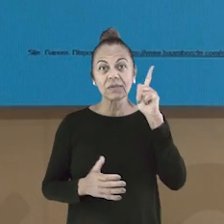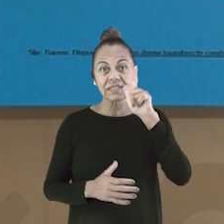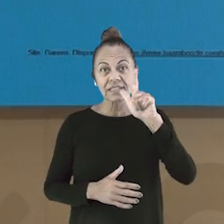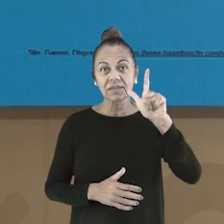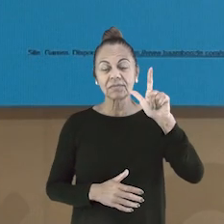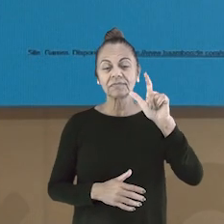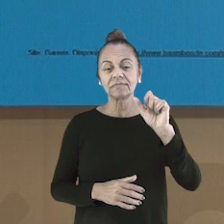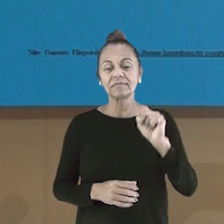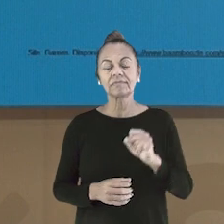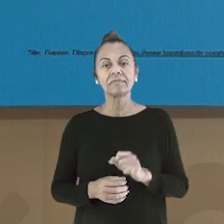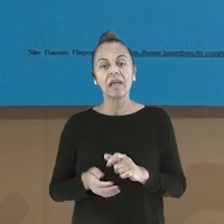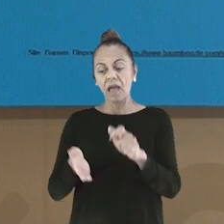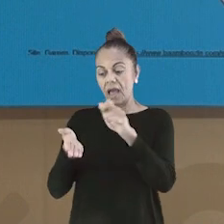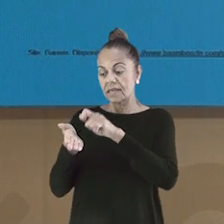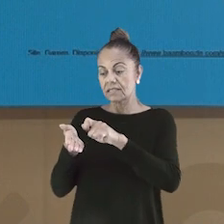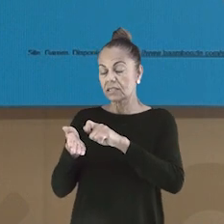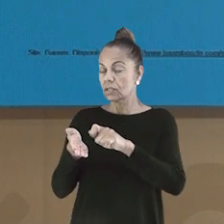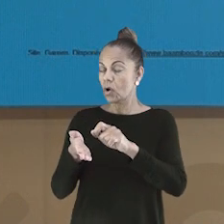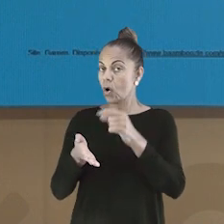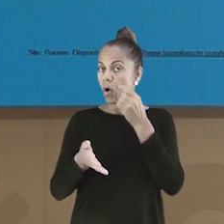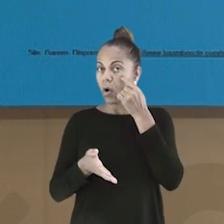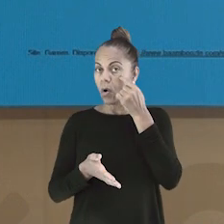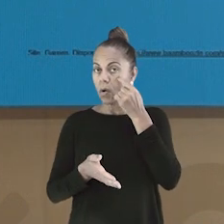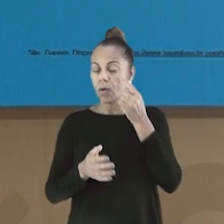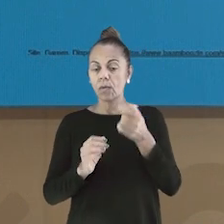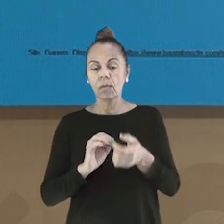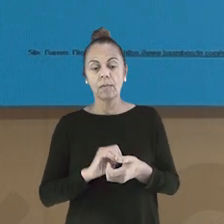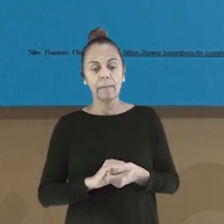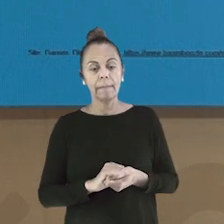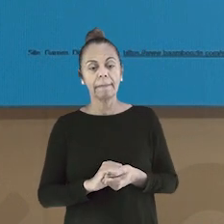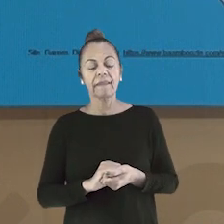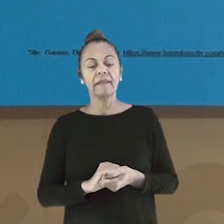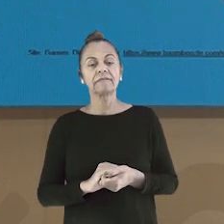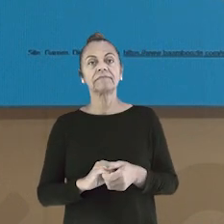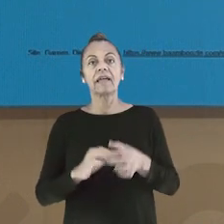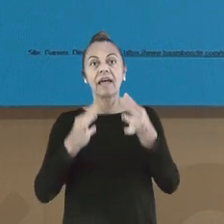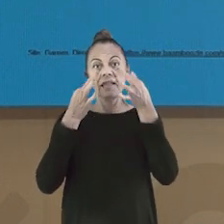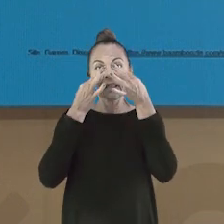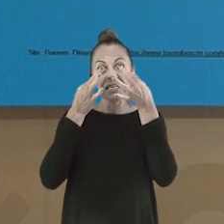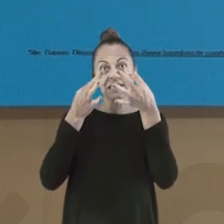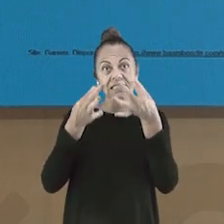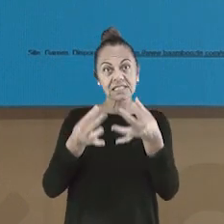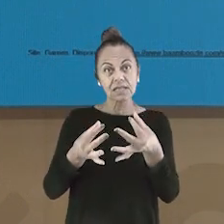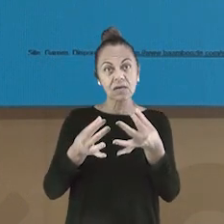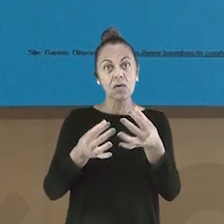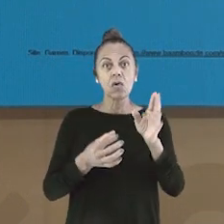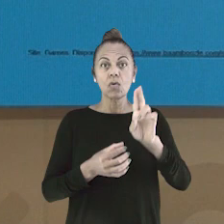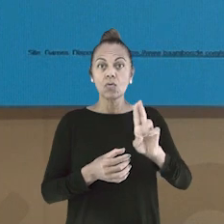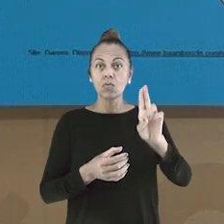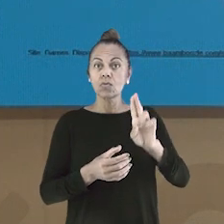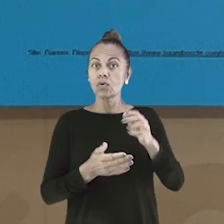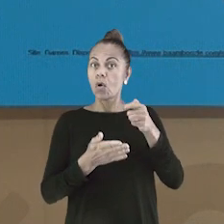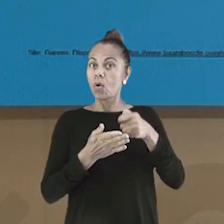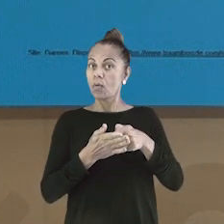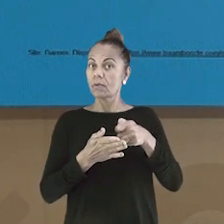E aí, conseguiram? A reescrita ficaria assim, olha. Atenção. Use